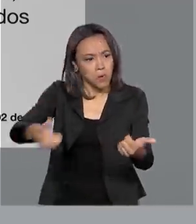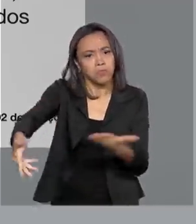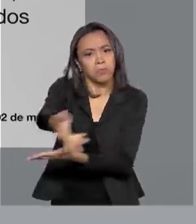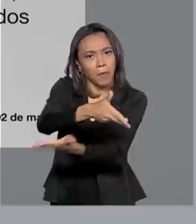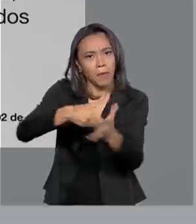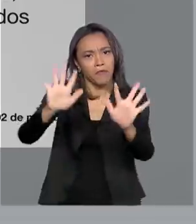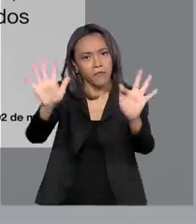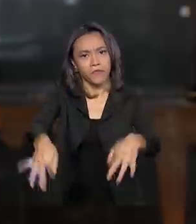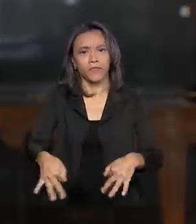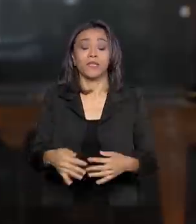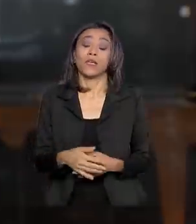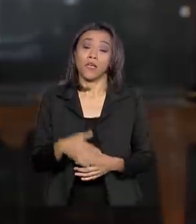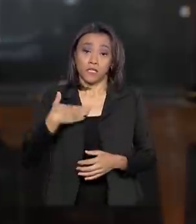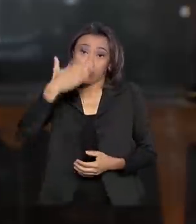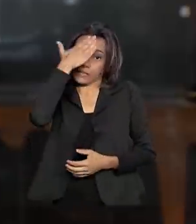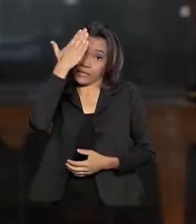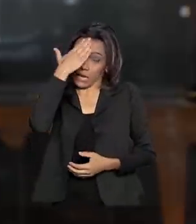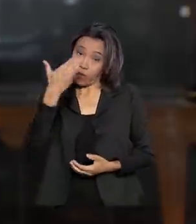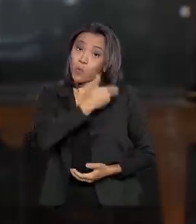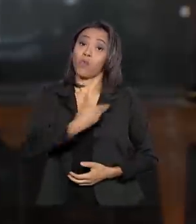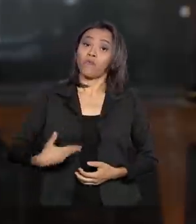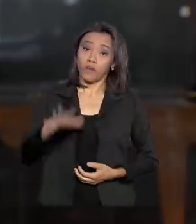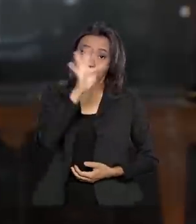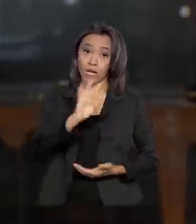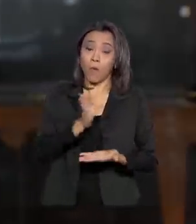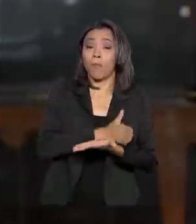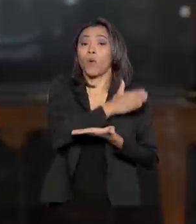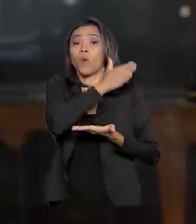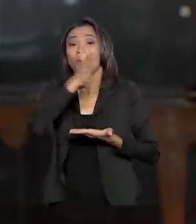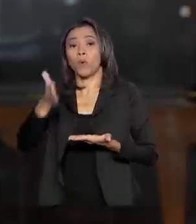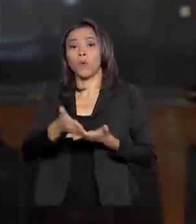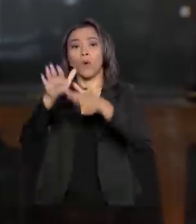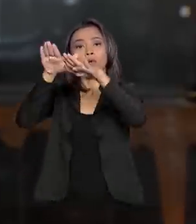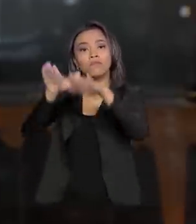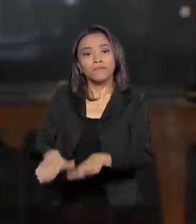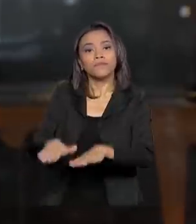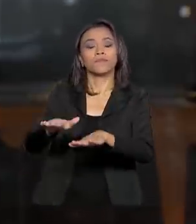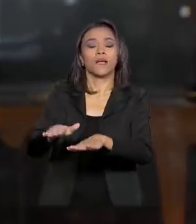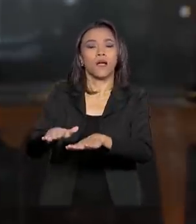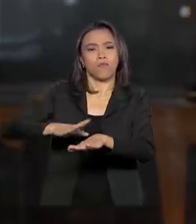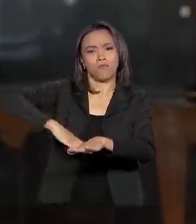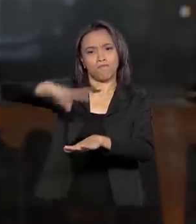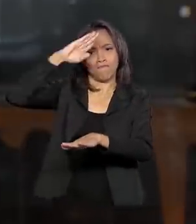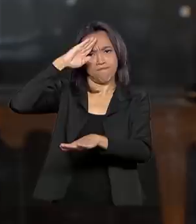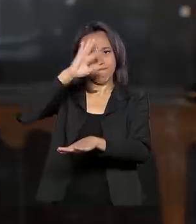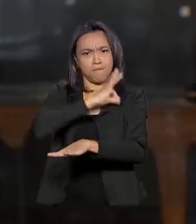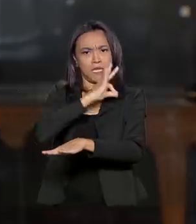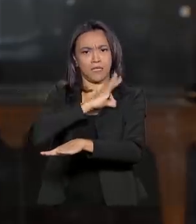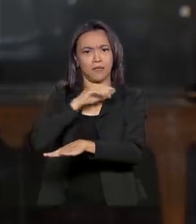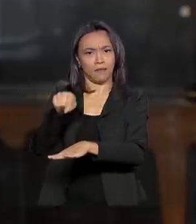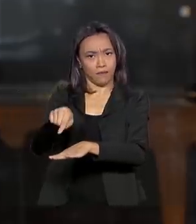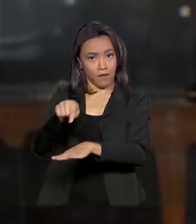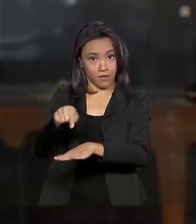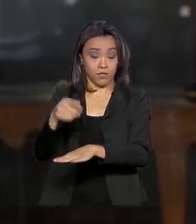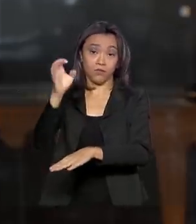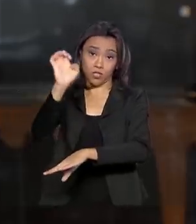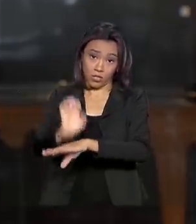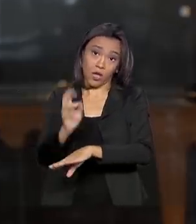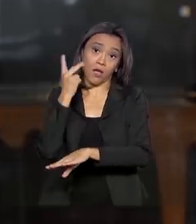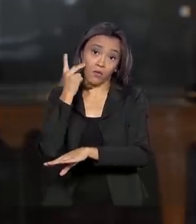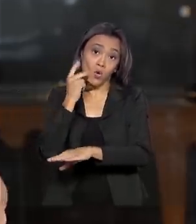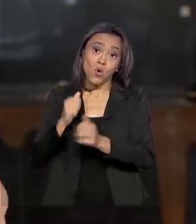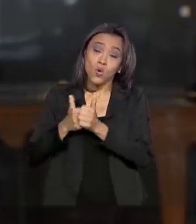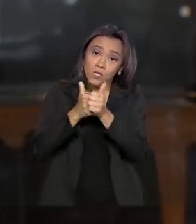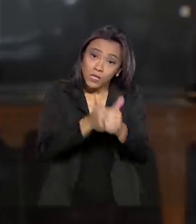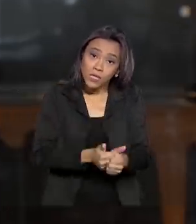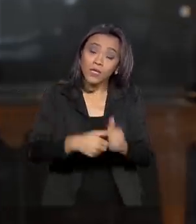o governo federal tinha prorrogado a presença dos militares das Forças Armadas lá no Ceará até sexta-feira. E agora, dentro da GLO, que a Operação